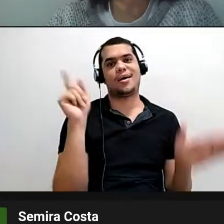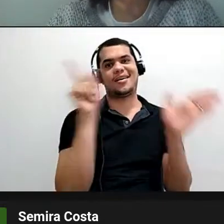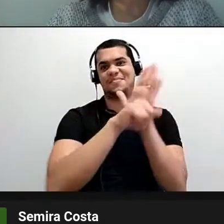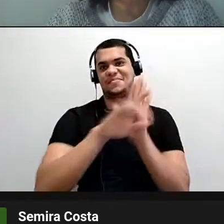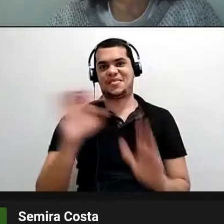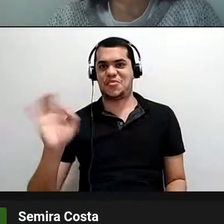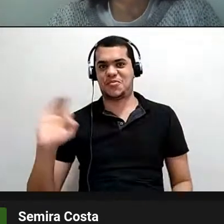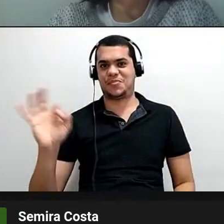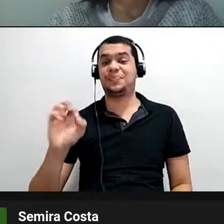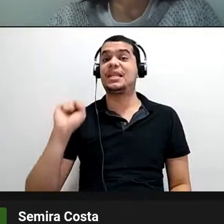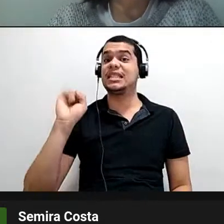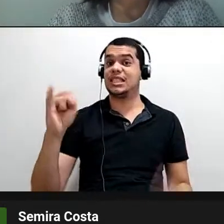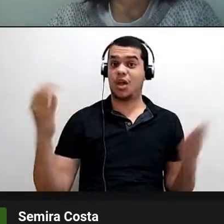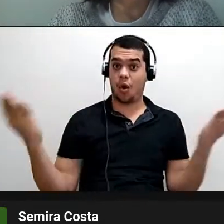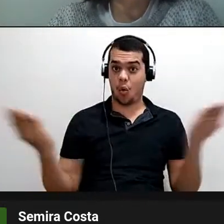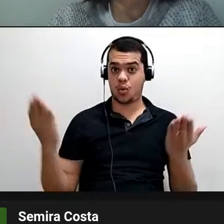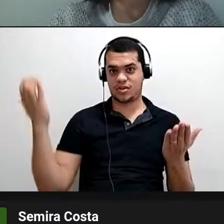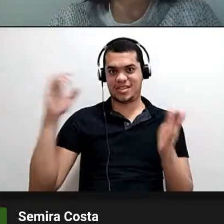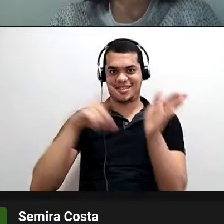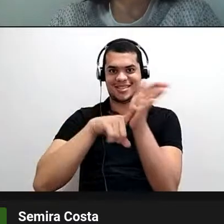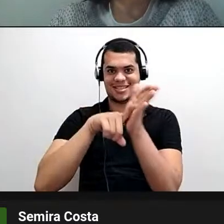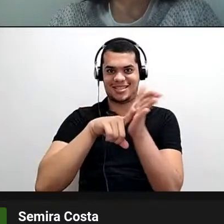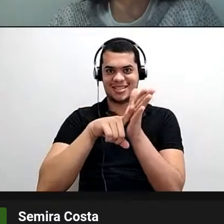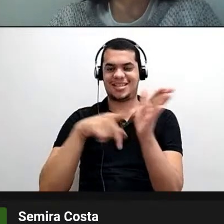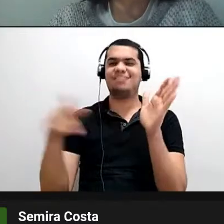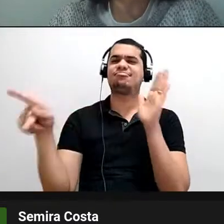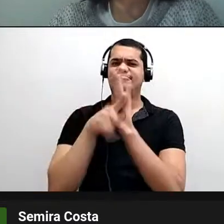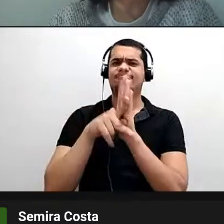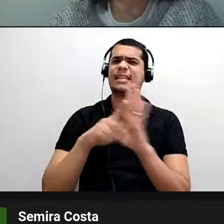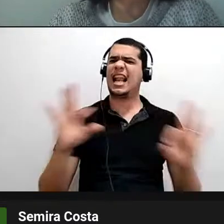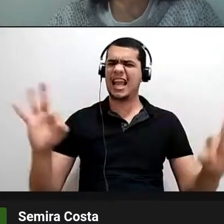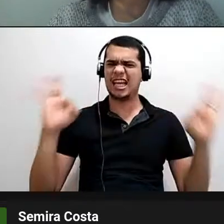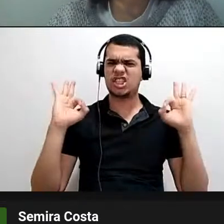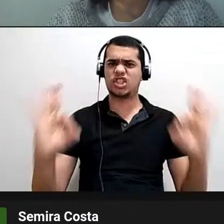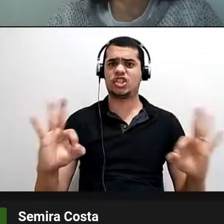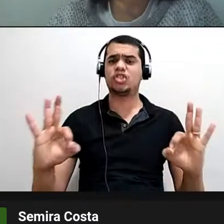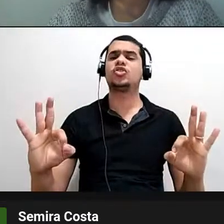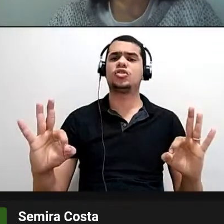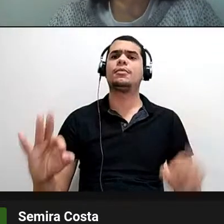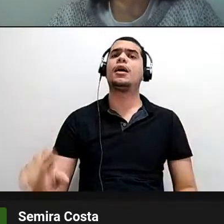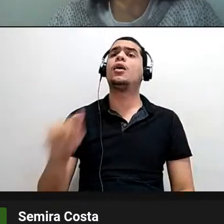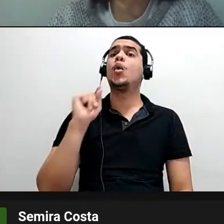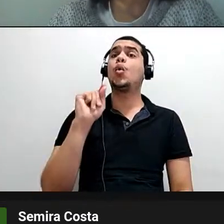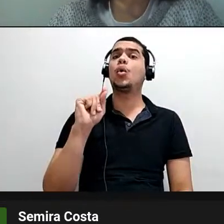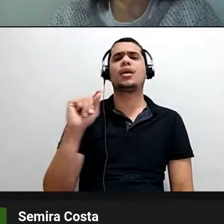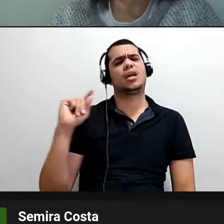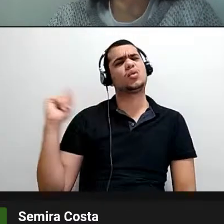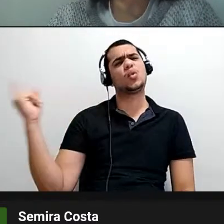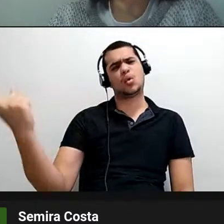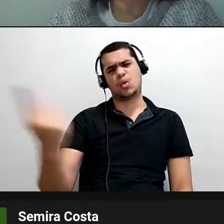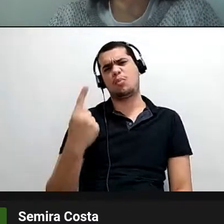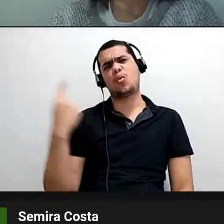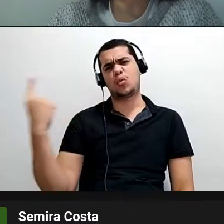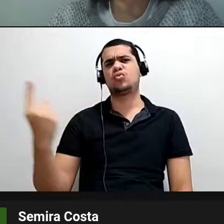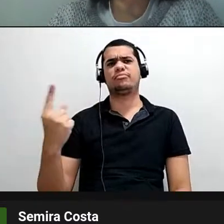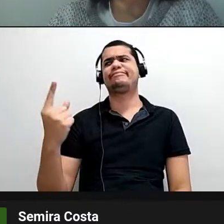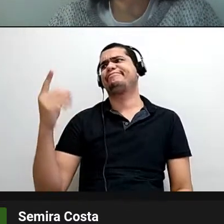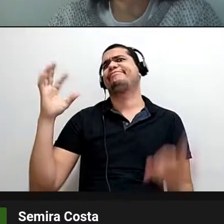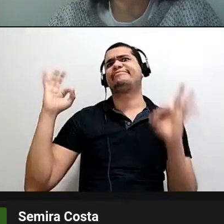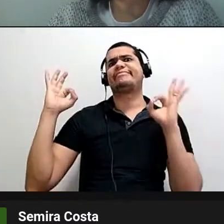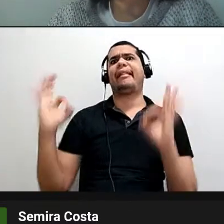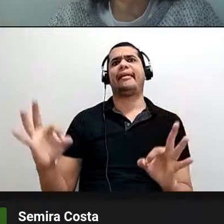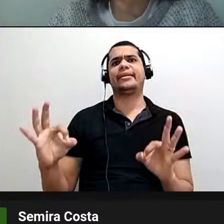ciência de hoje, que é a ciência, eu digo, legítima, né? Que é a que todo mundo legitima. Se ela